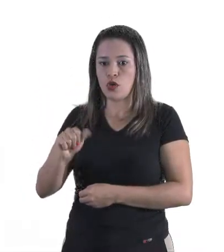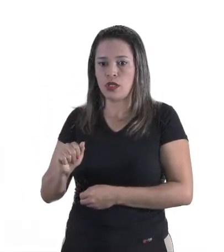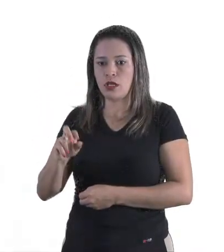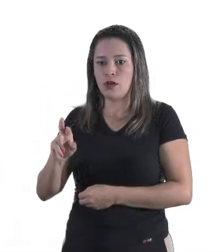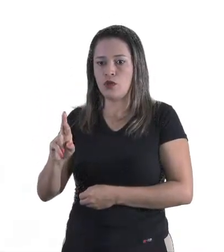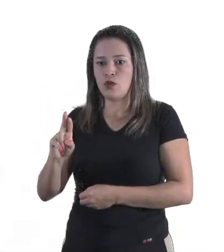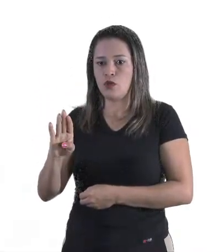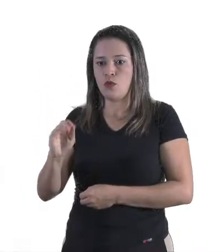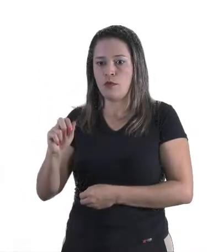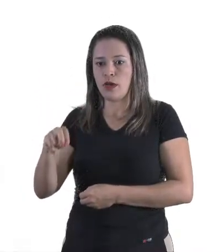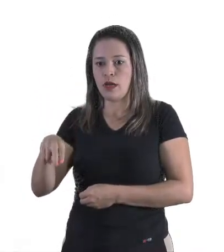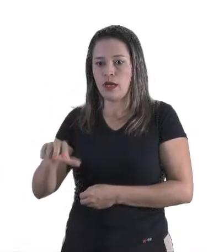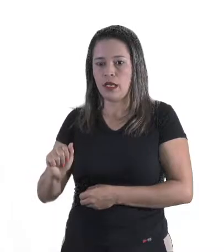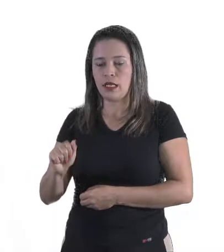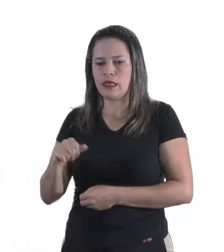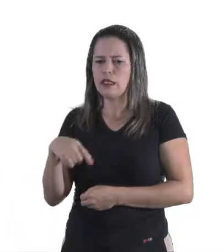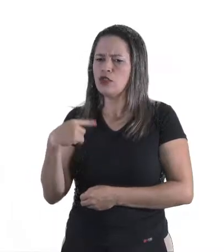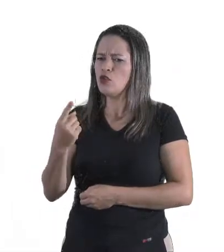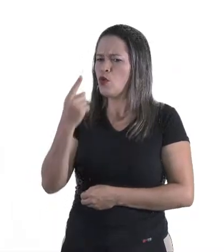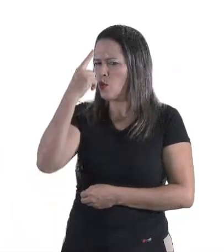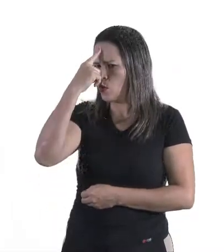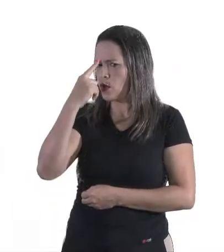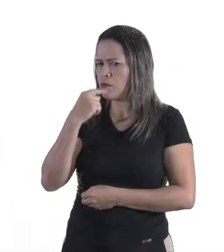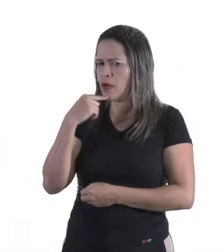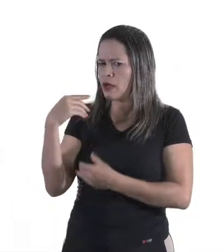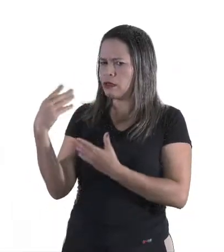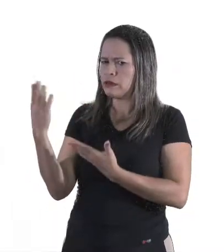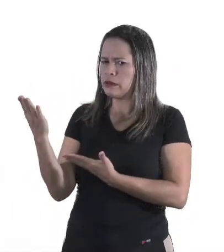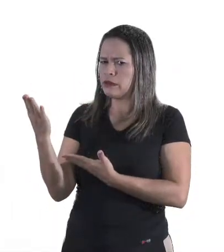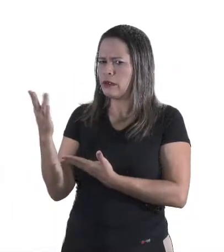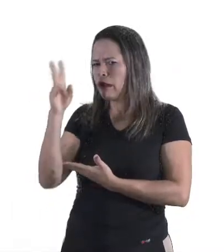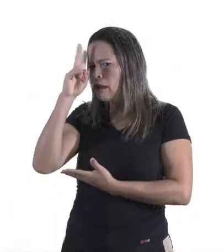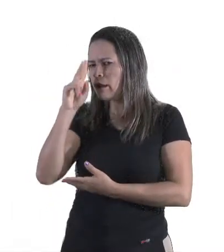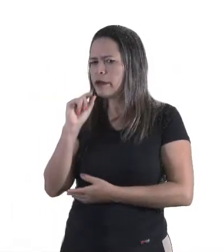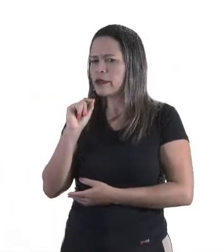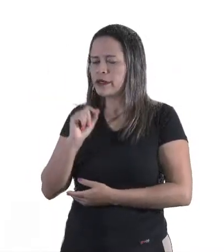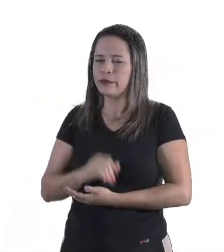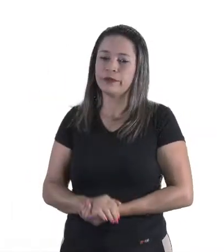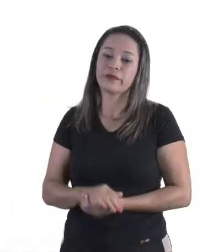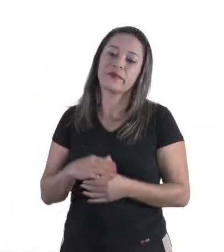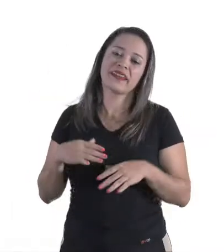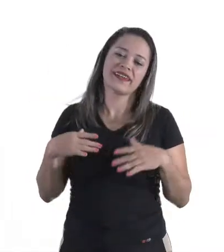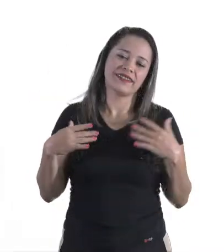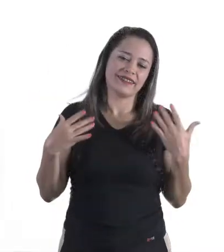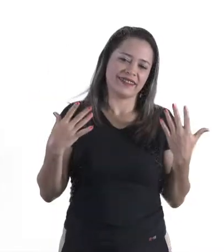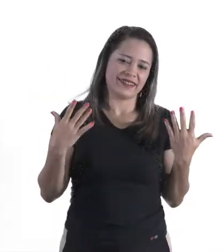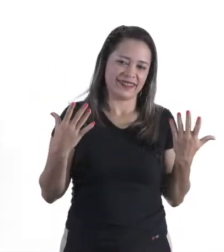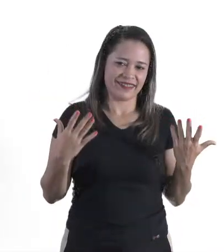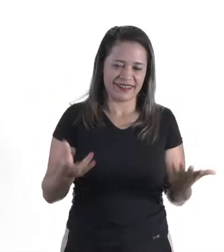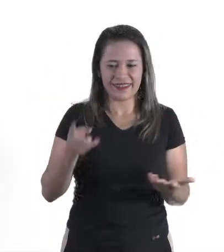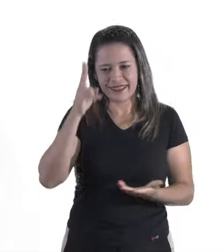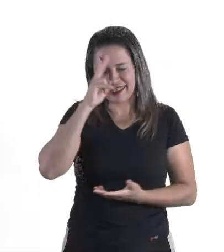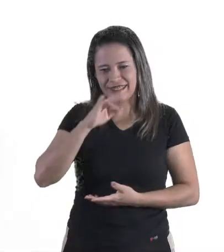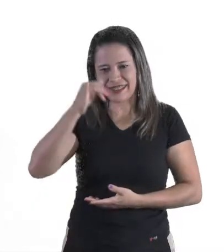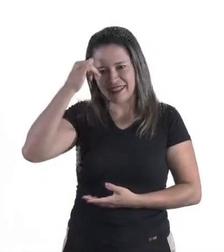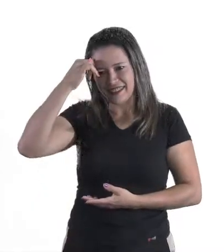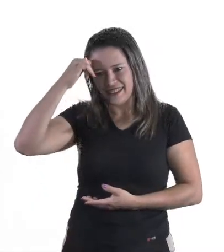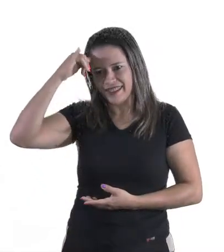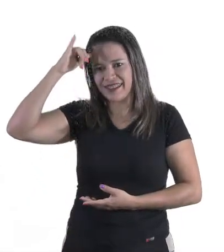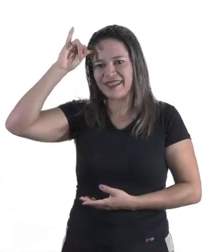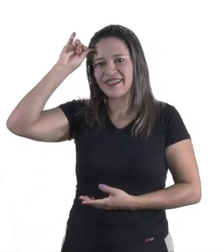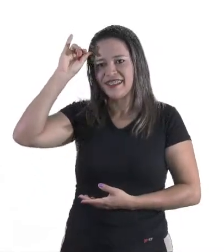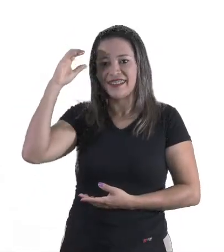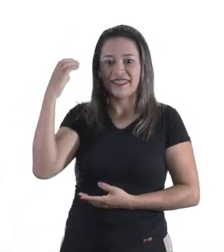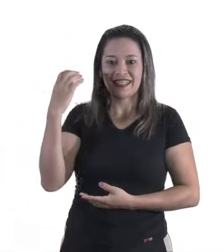E esse outro desenho aí, você lembra de quê? Ah, você lembra da fazenda, da